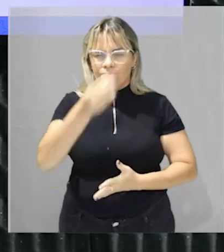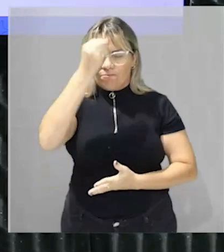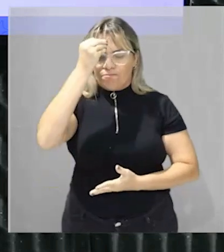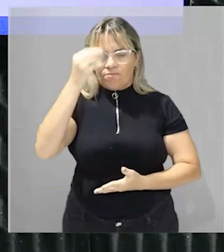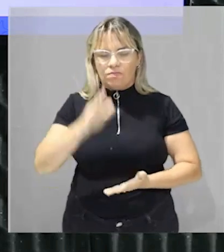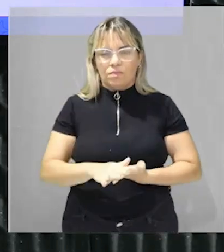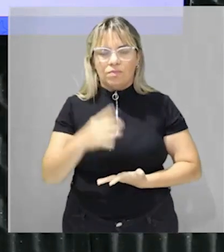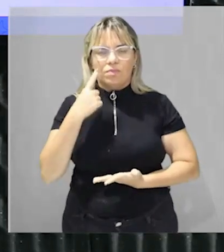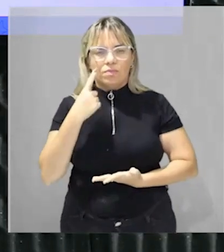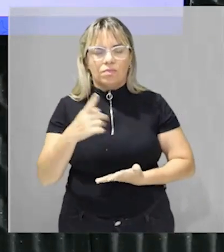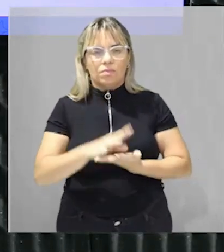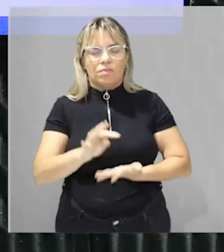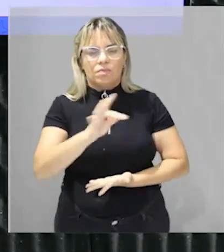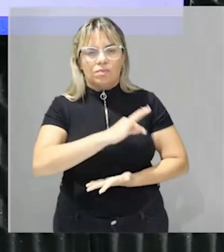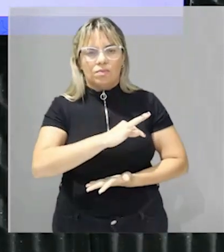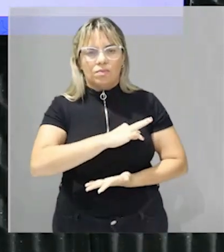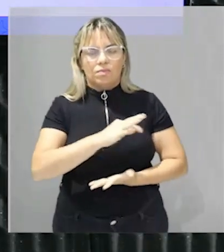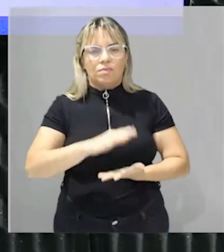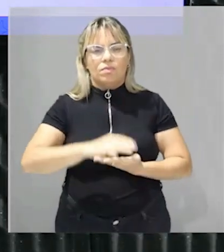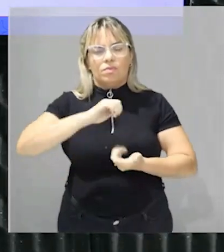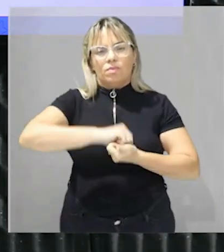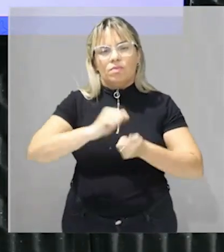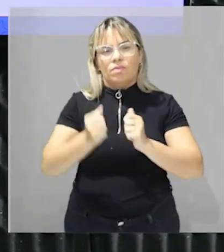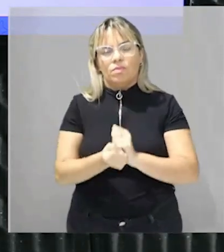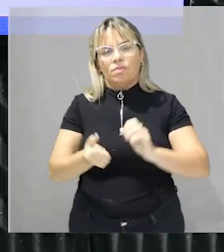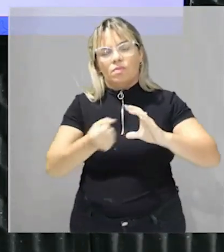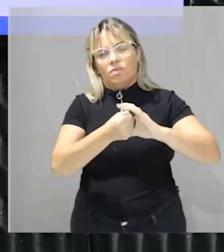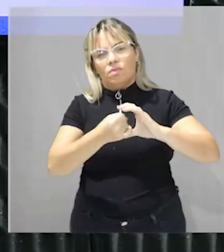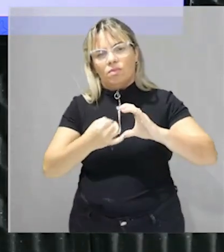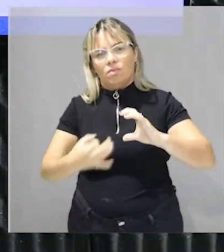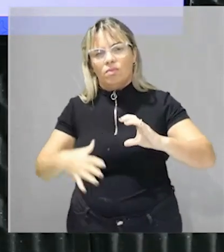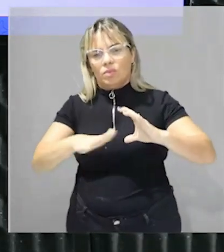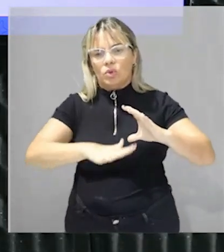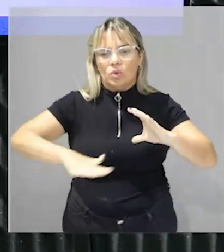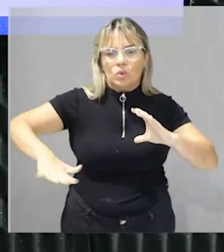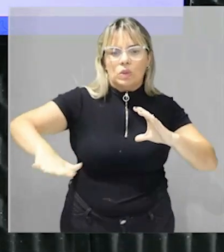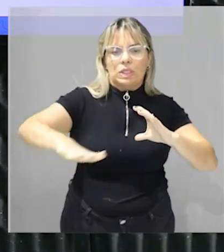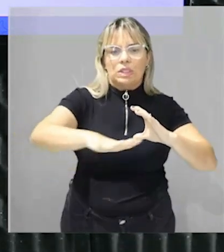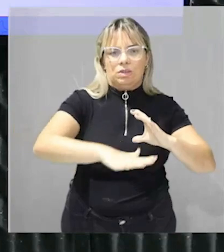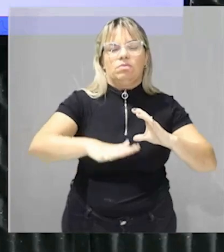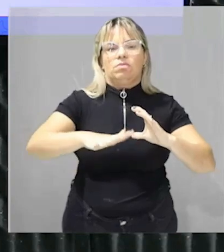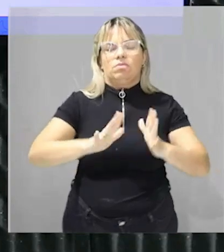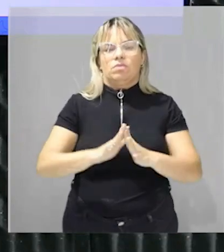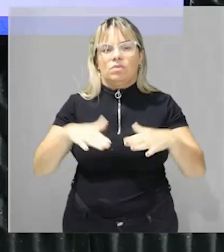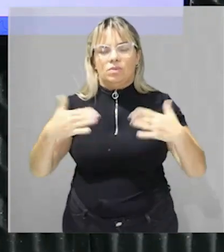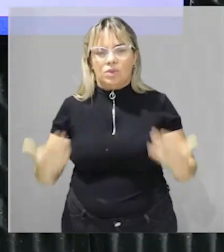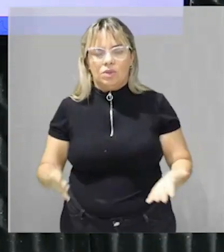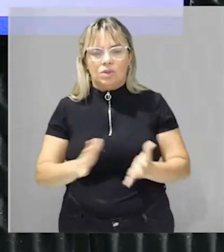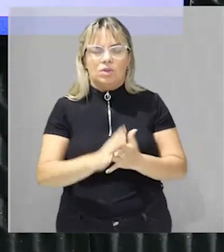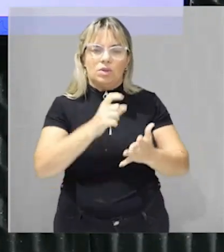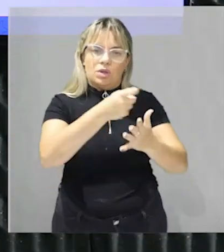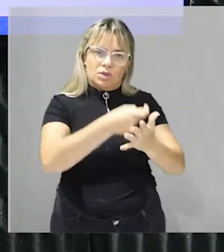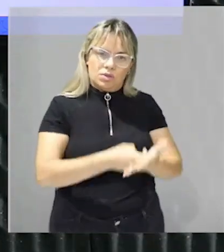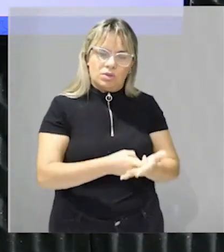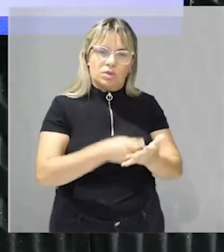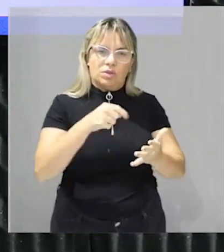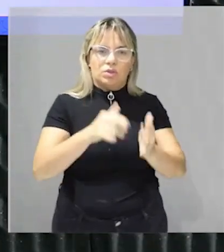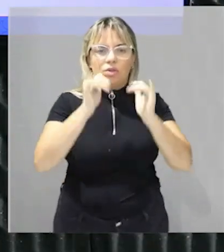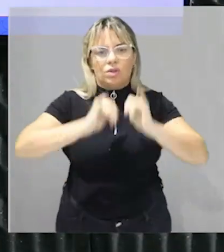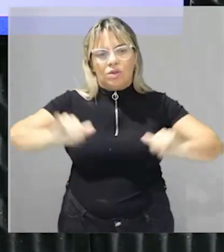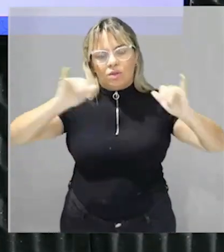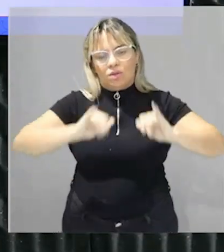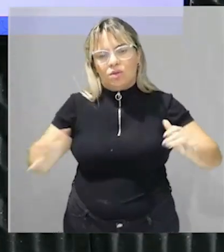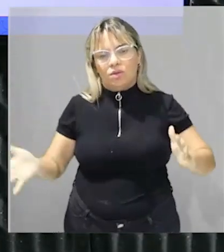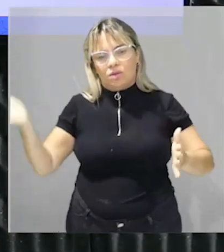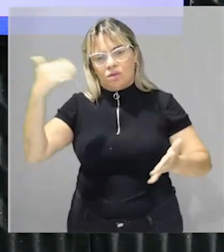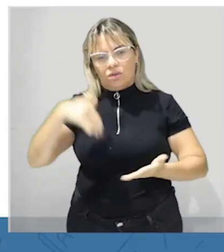a técnica vai se adaptar às características do ambiente é isso que o texto está me dizendo bora lá ver